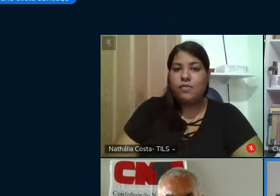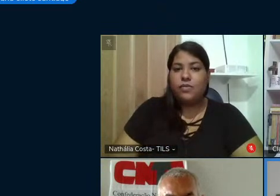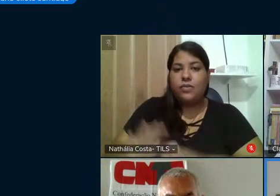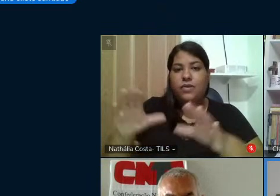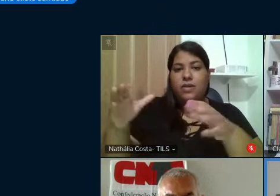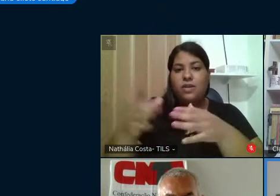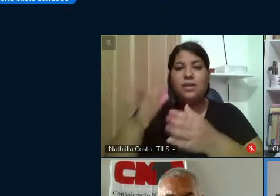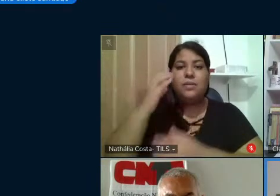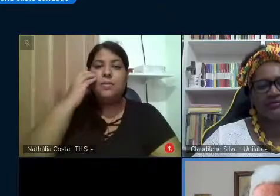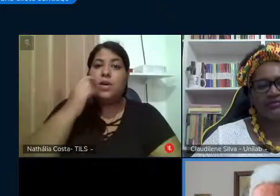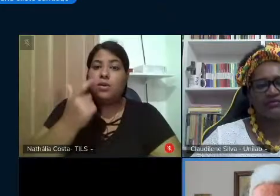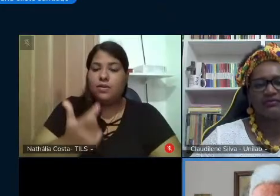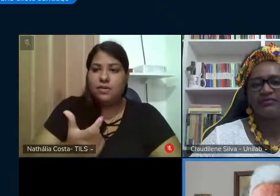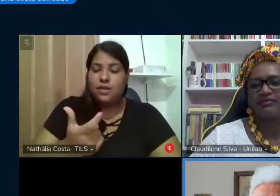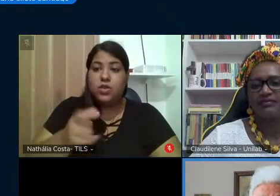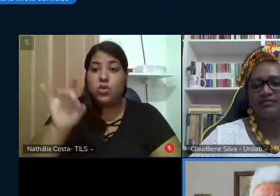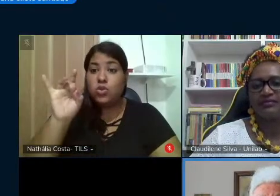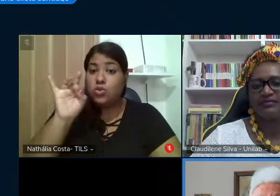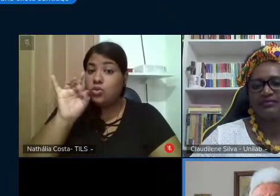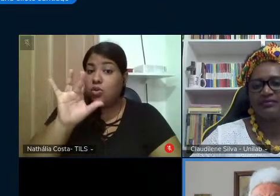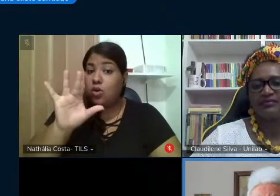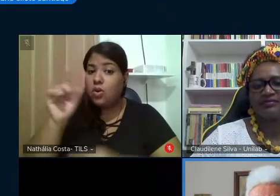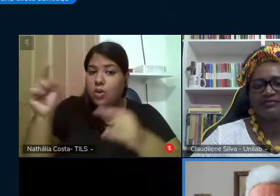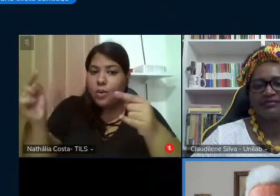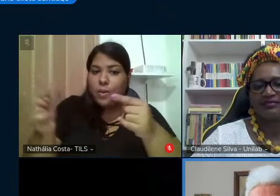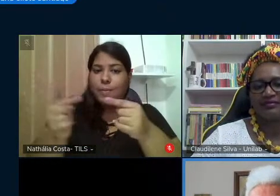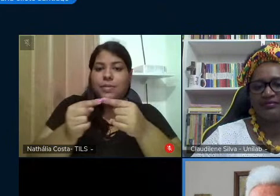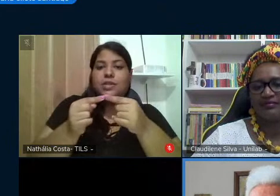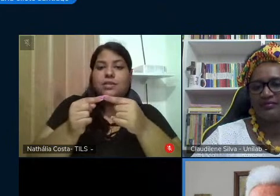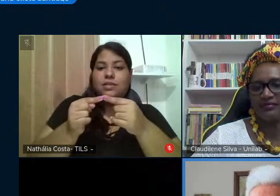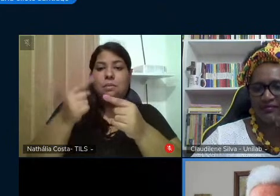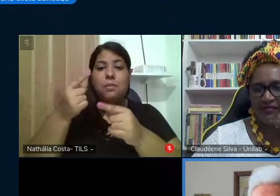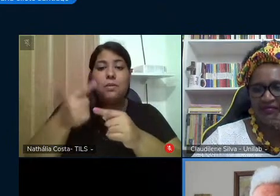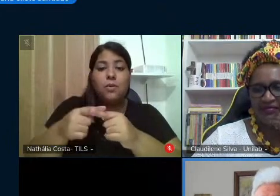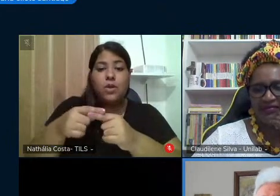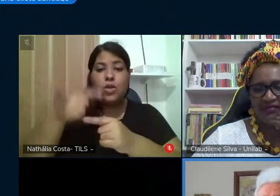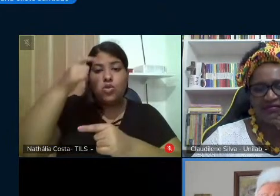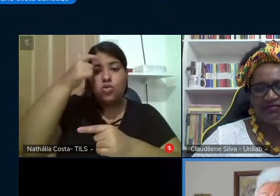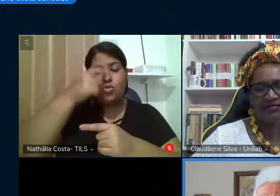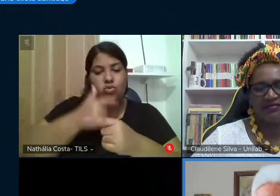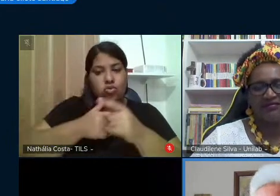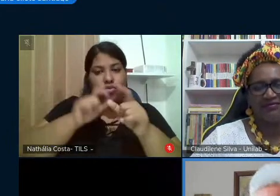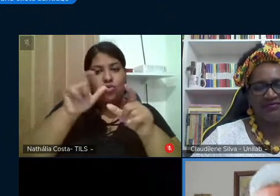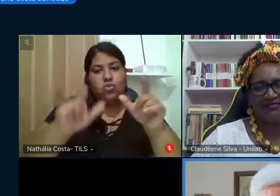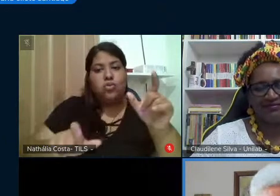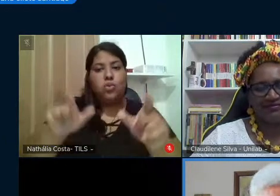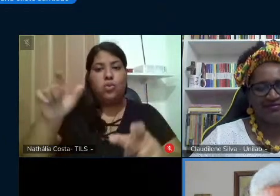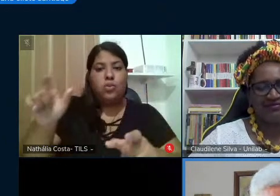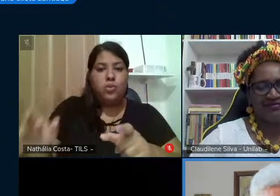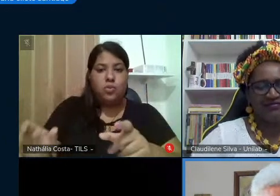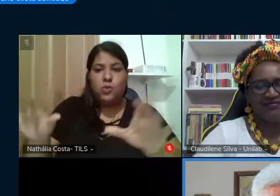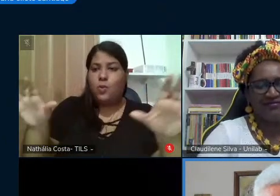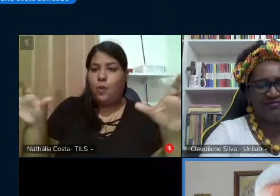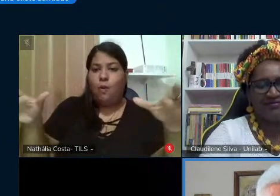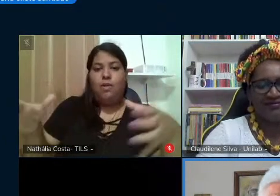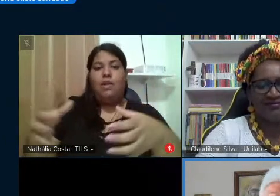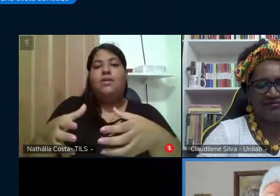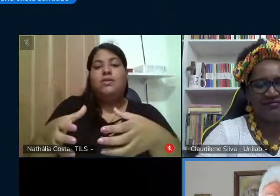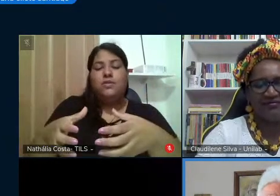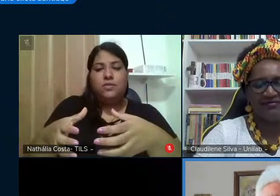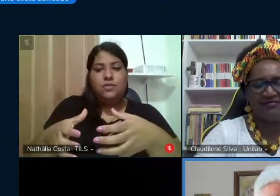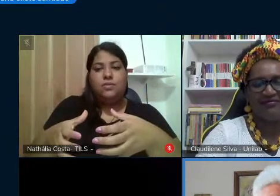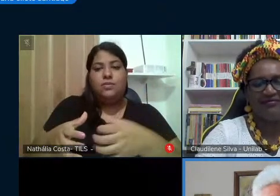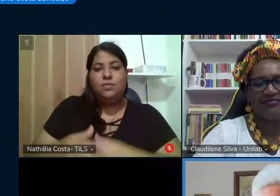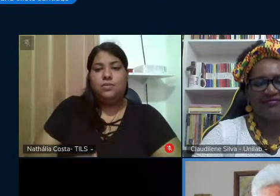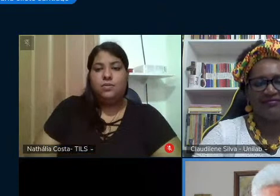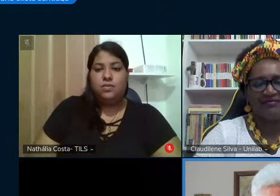Freire ela só é porque somos somos um grande coletivo que foi com